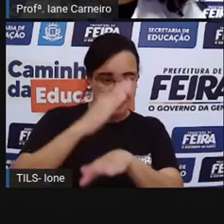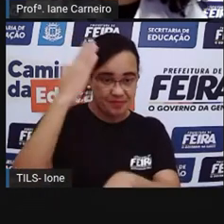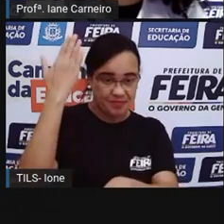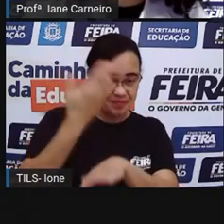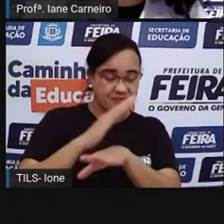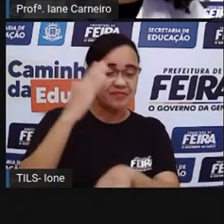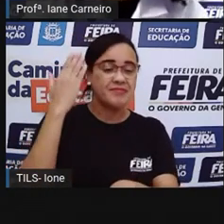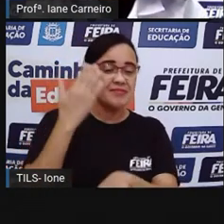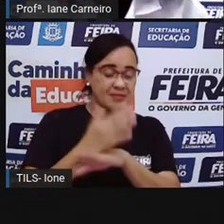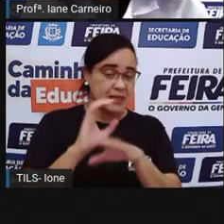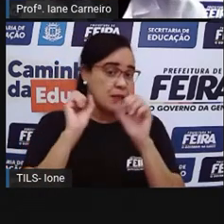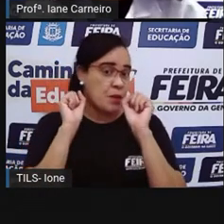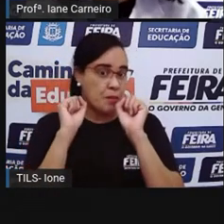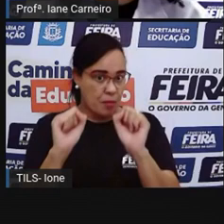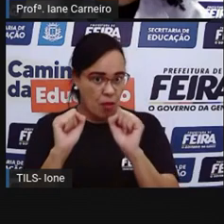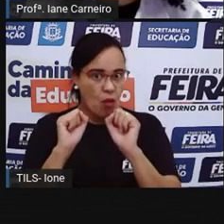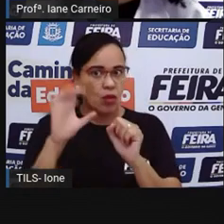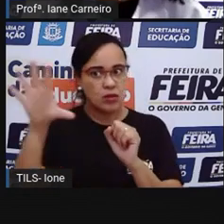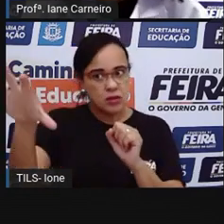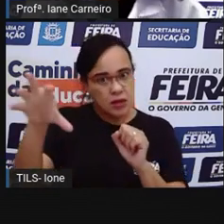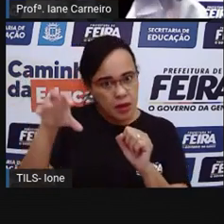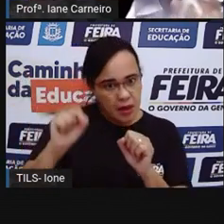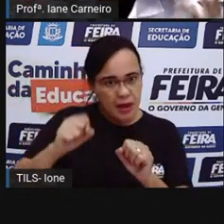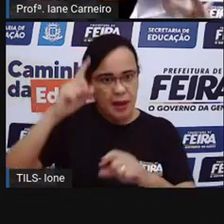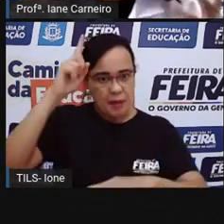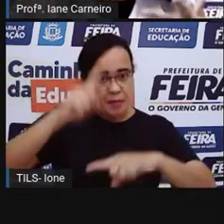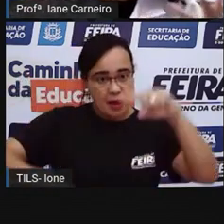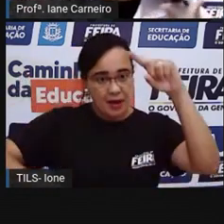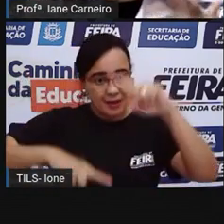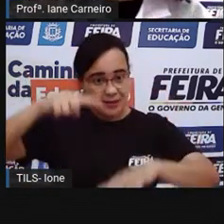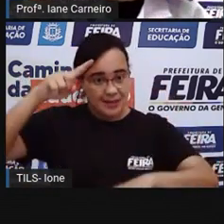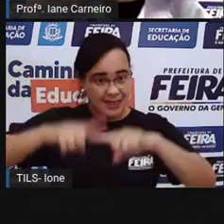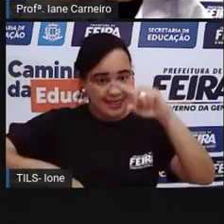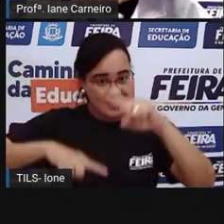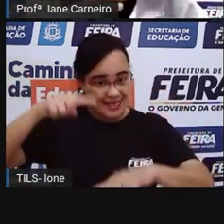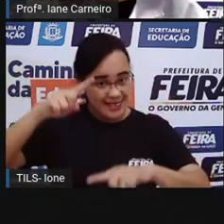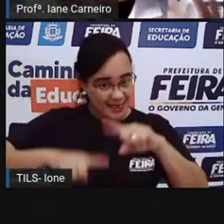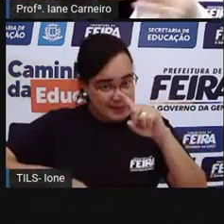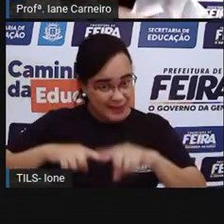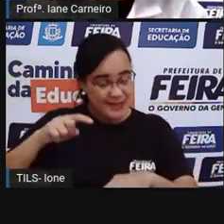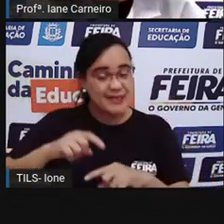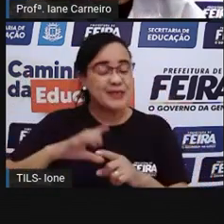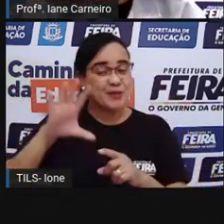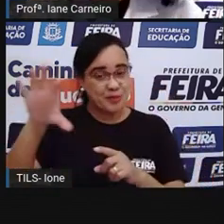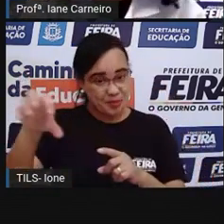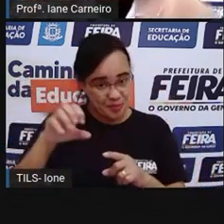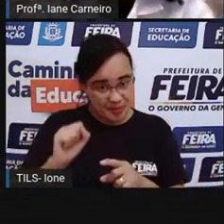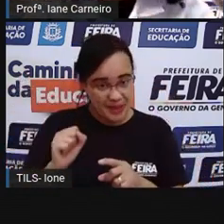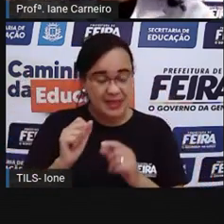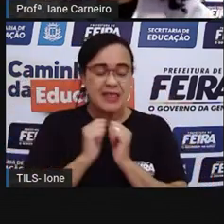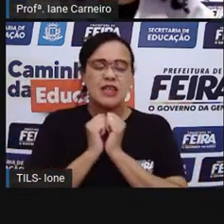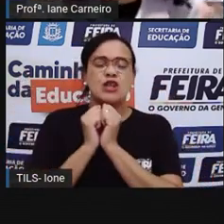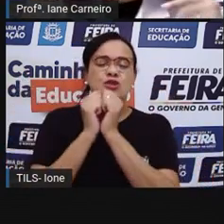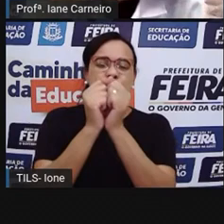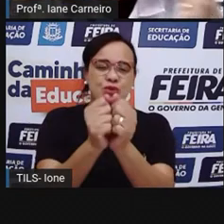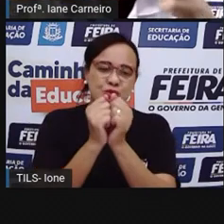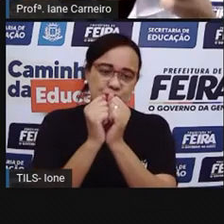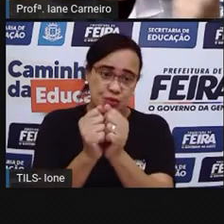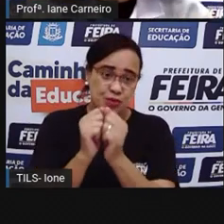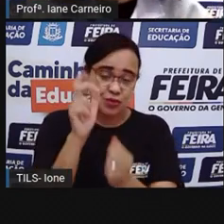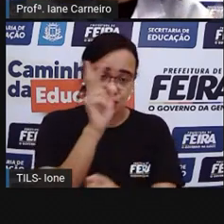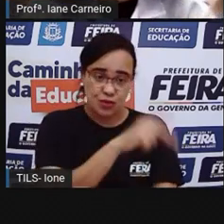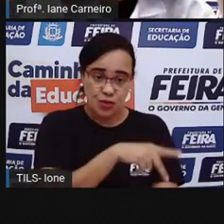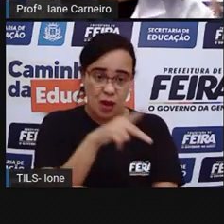material de vocês, já deixa tudo aí guardadinho, tá bom? Que aí vocês podem confeccionar junto com a Pro. E já podem sair da aula